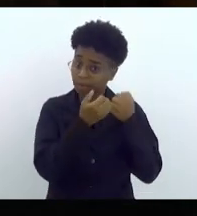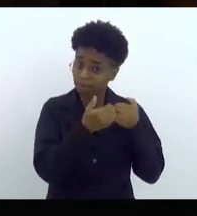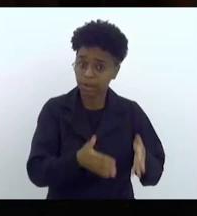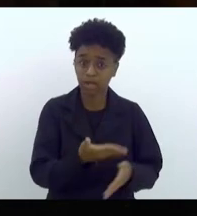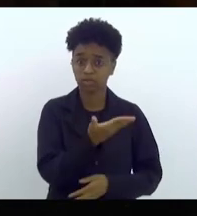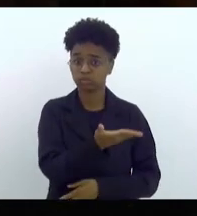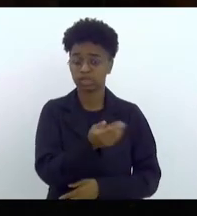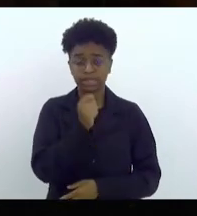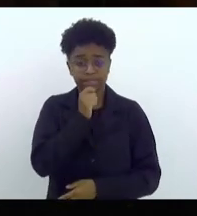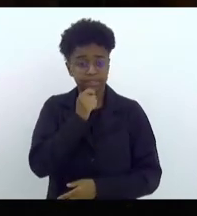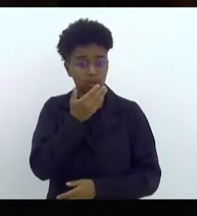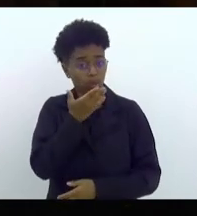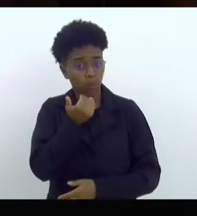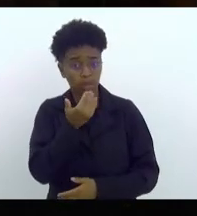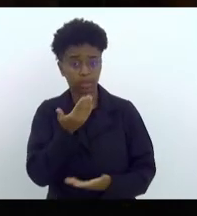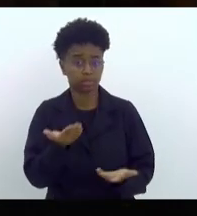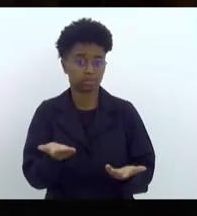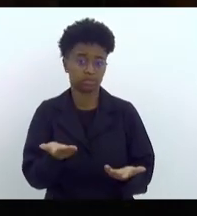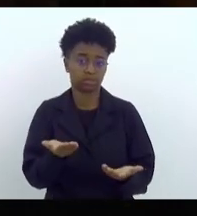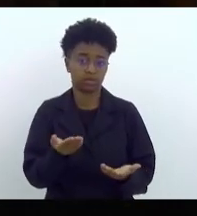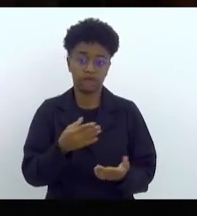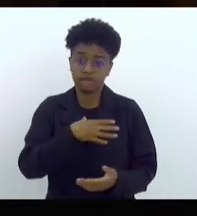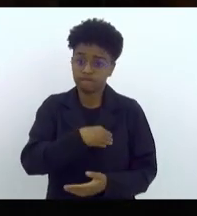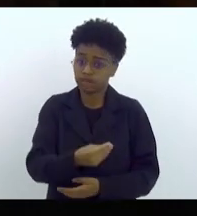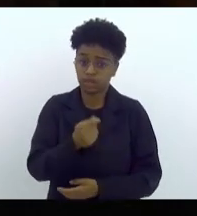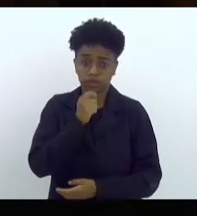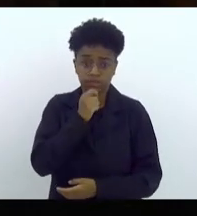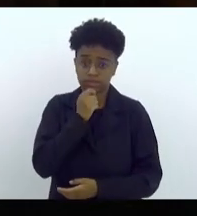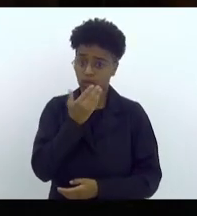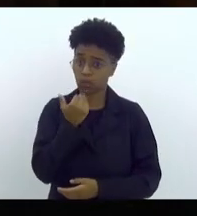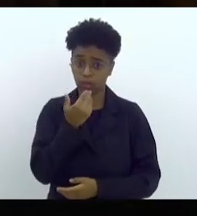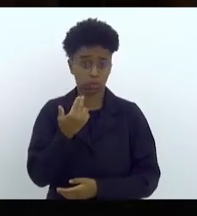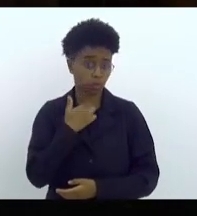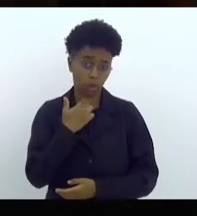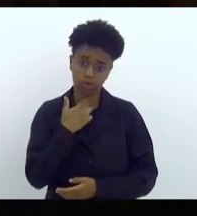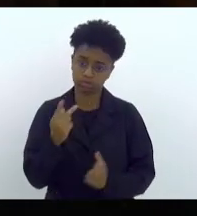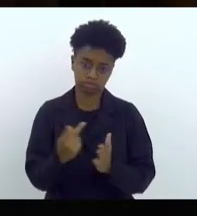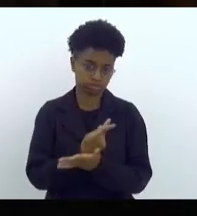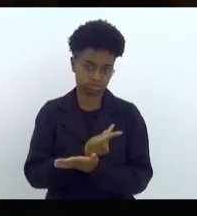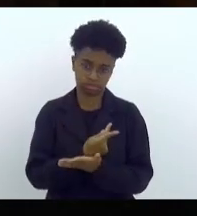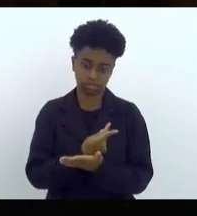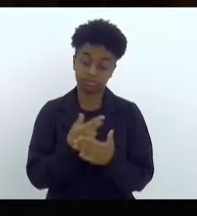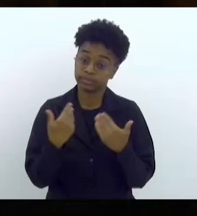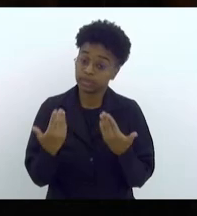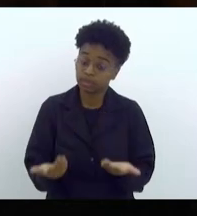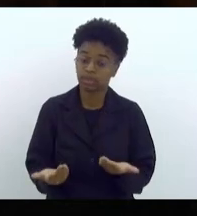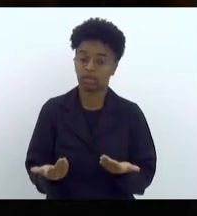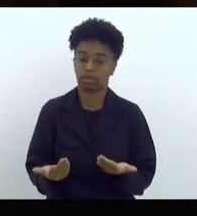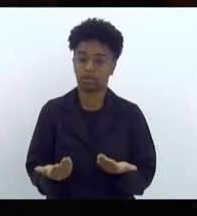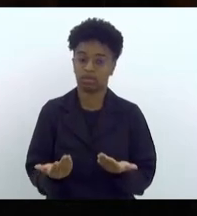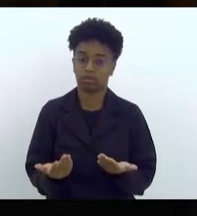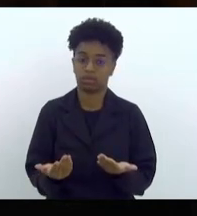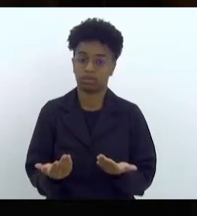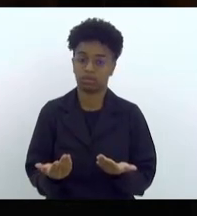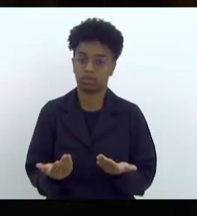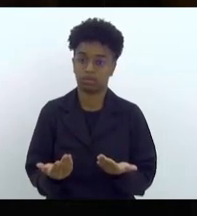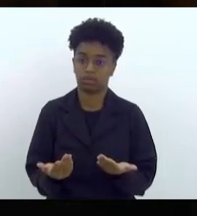ficar sem o sustento, seus filhos. Não pode ser. Então, com